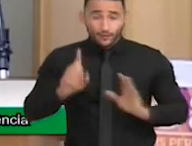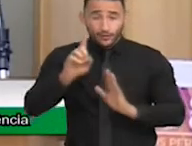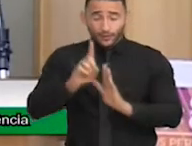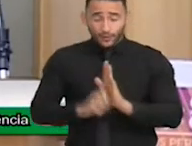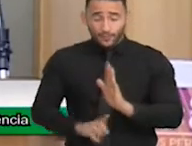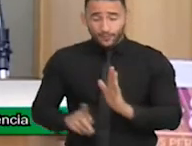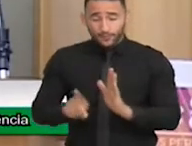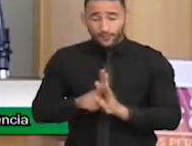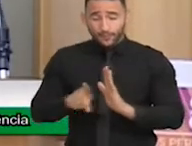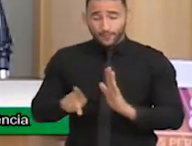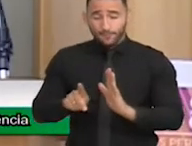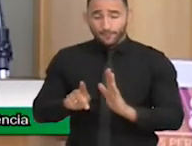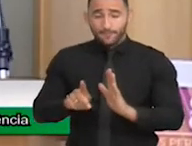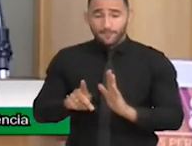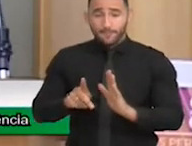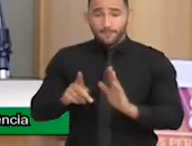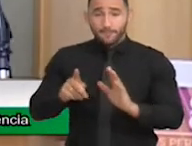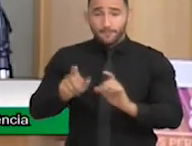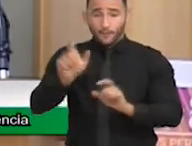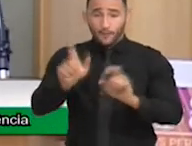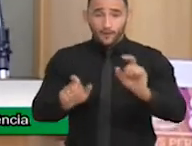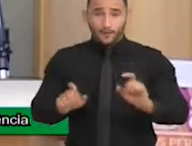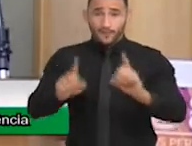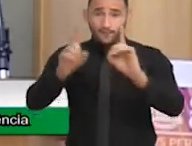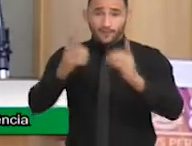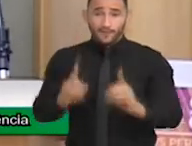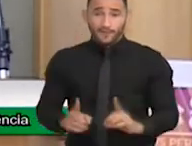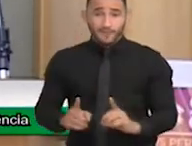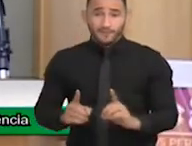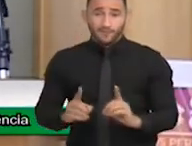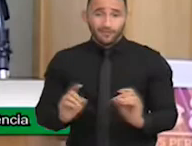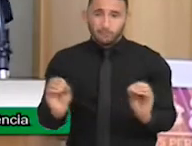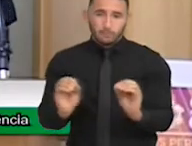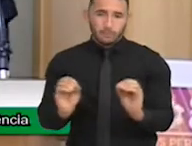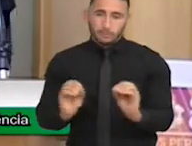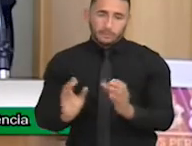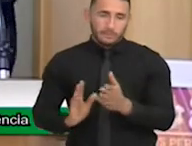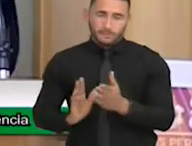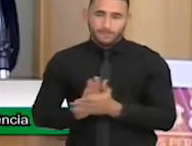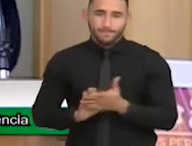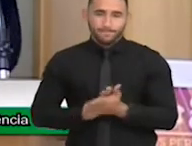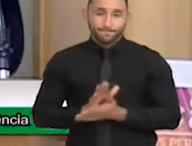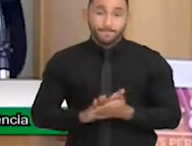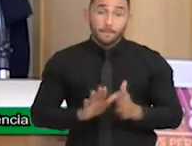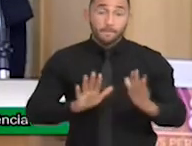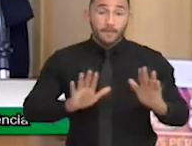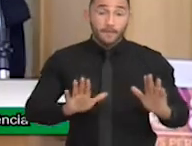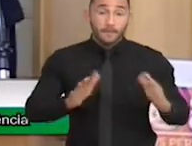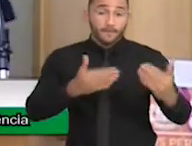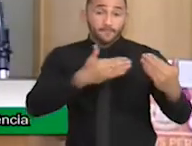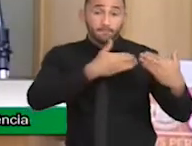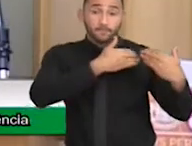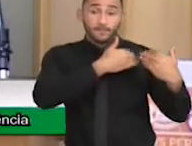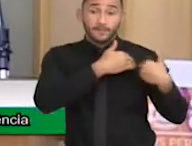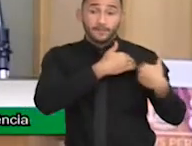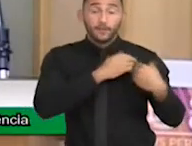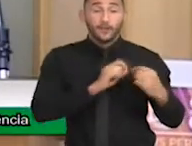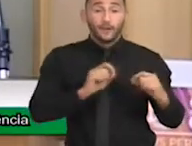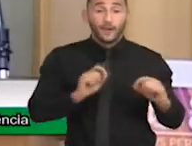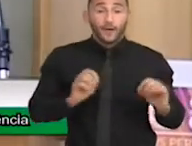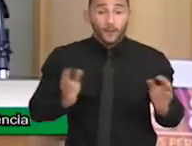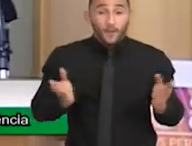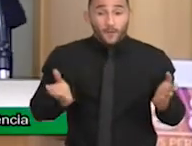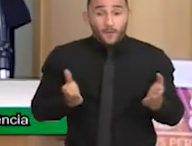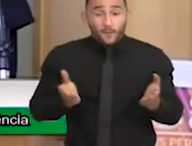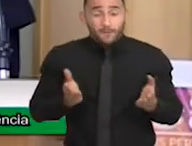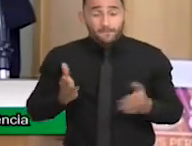com deficiência ainda estava adormecida. Então, é imensa a minha responsabilidade de falar aqui